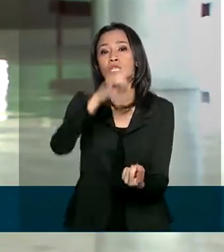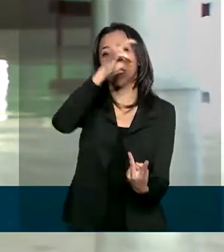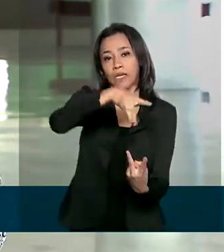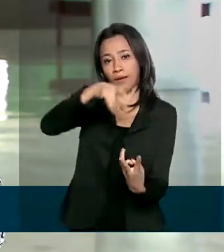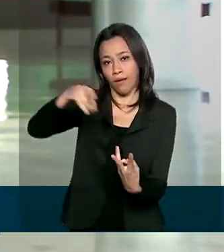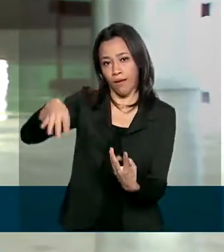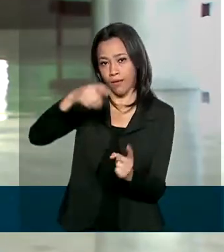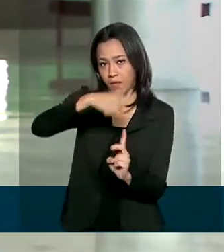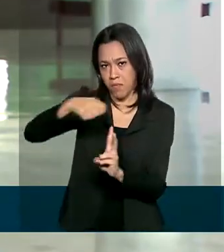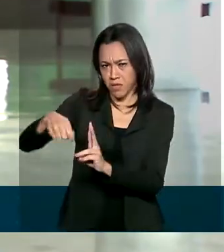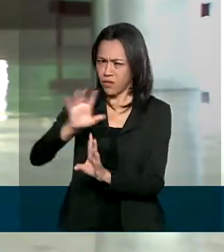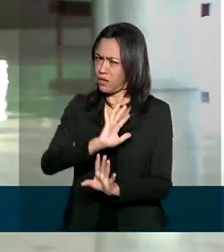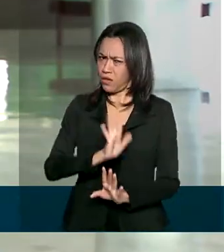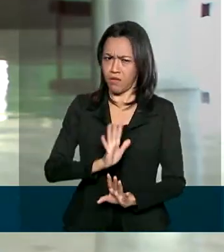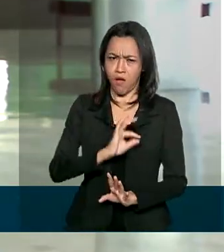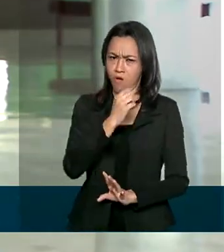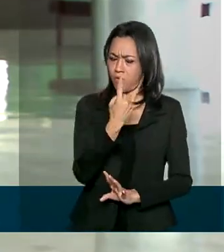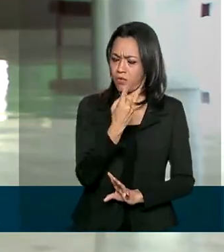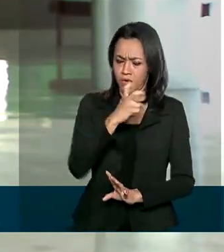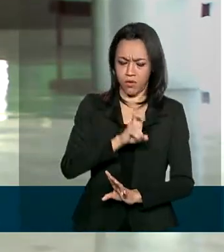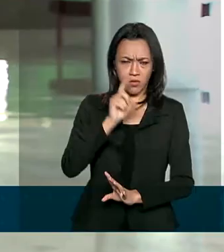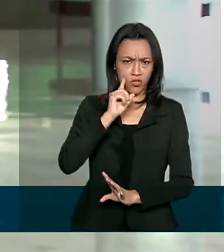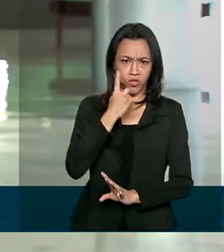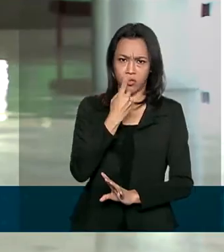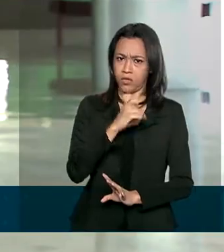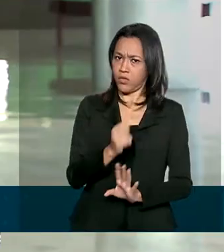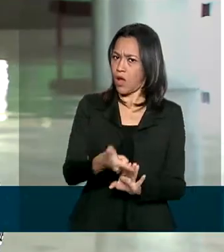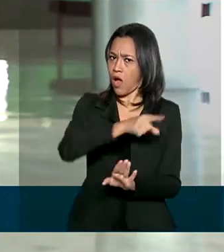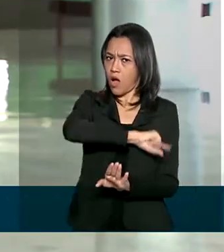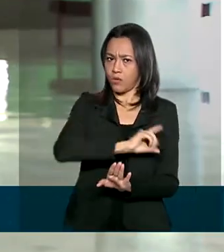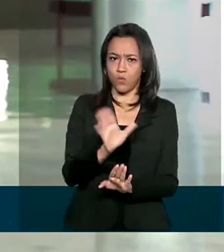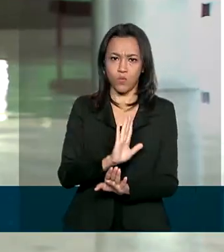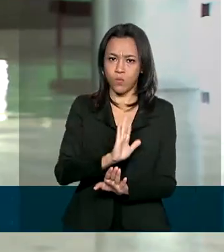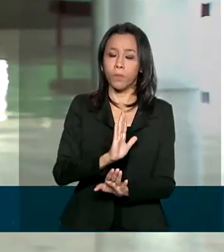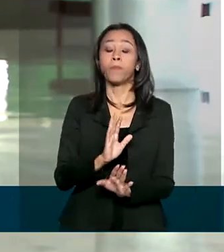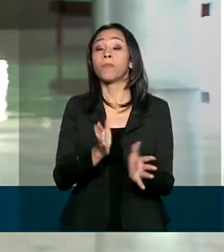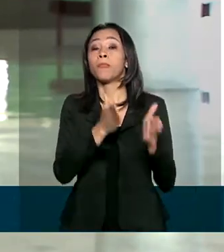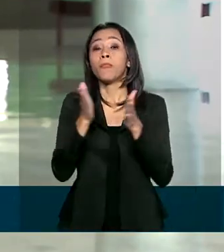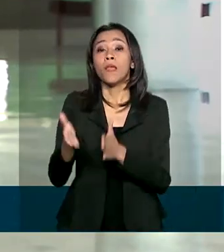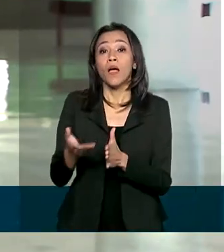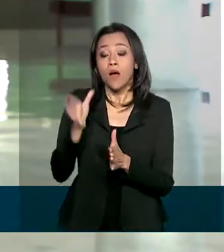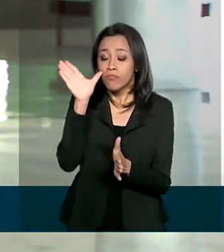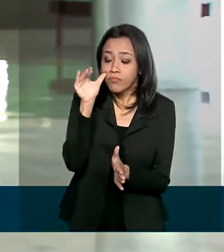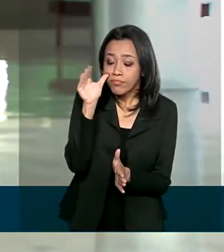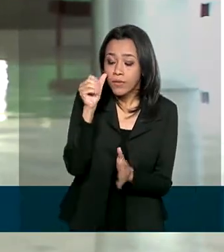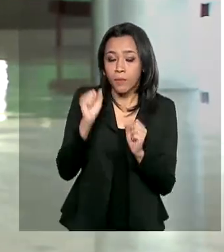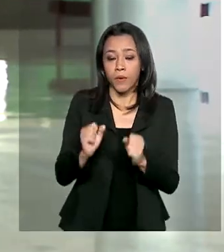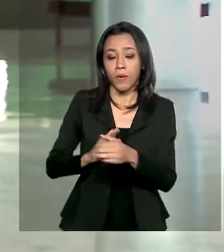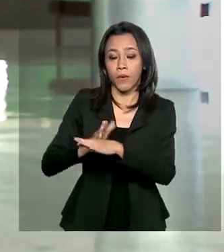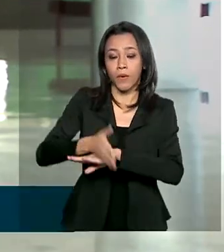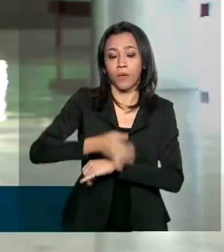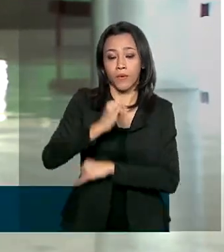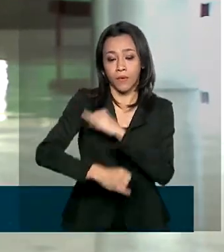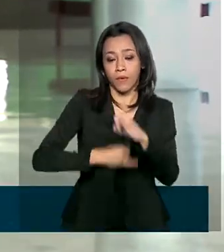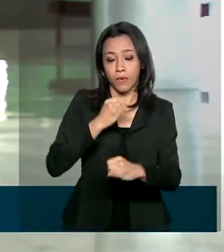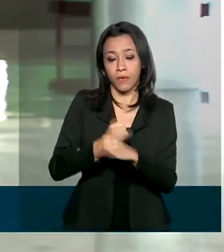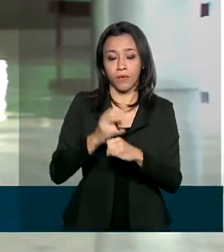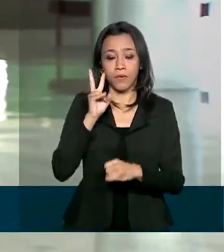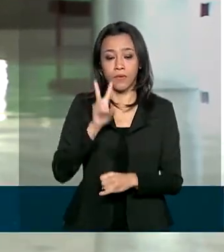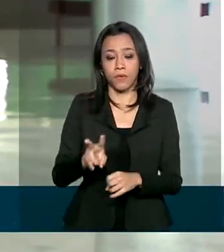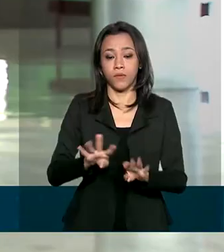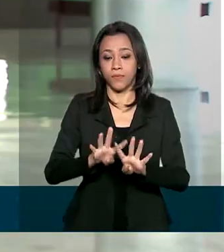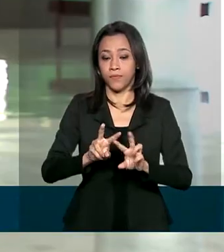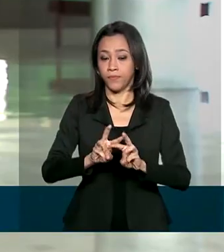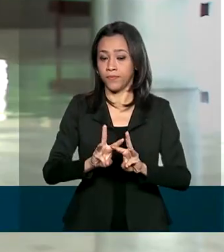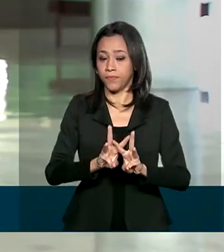mês. E não mais no dia 15, como era antes. As consultas podem ser feitas na página da Receita na internet.